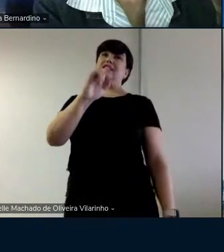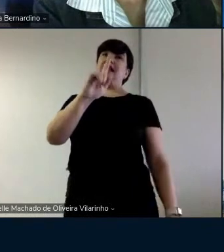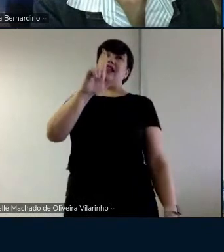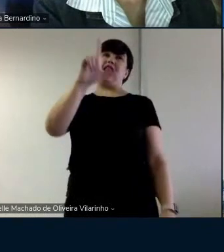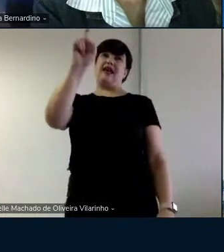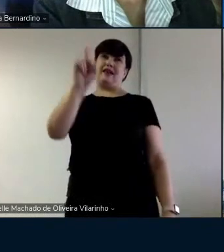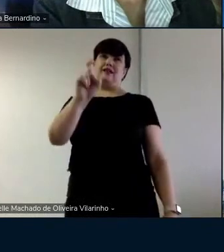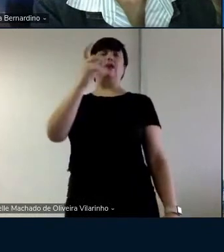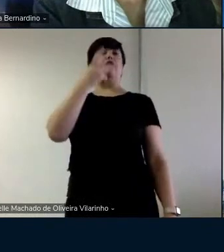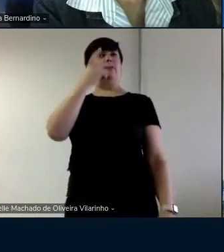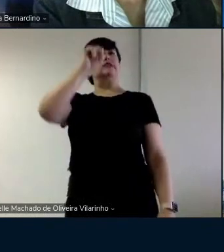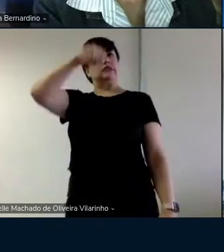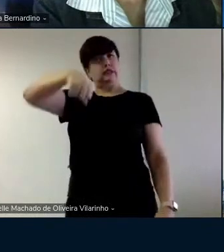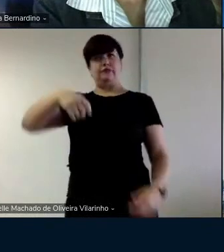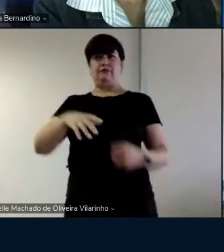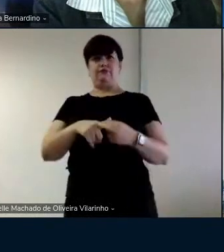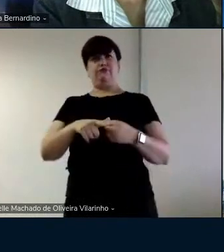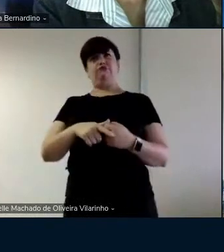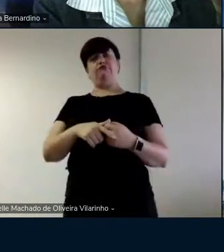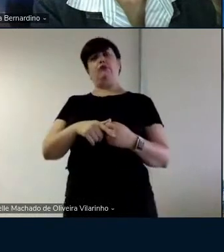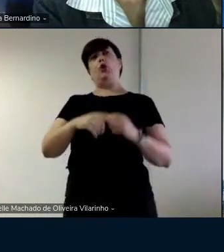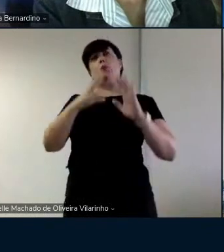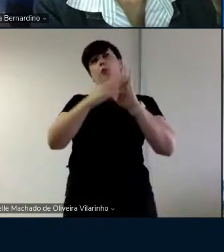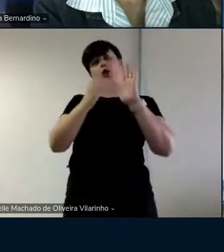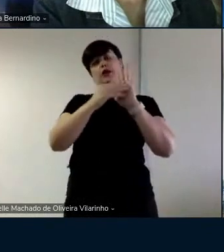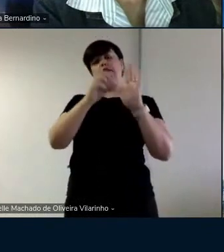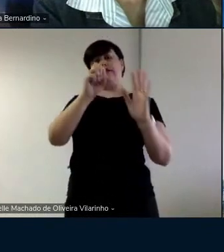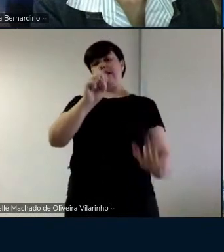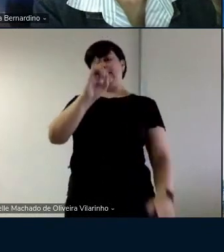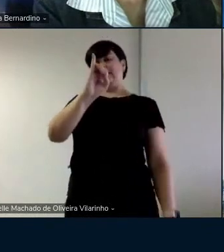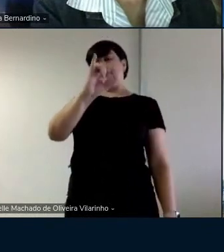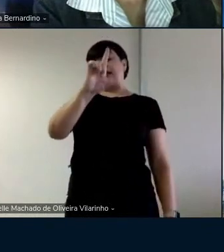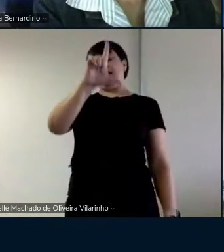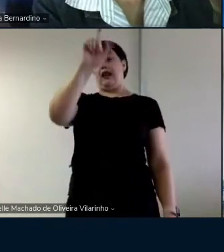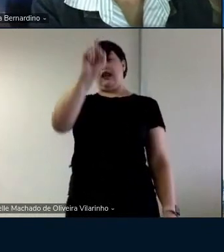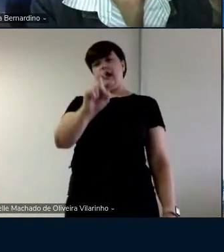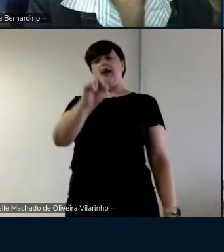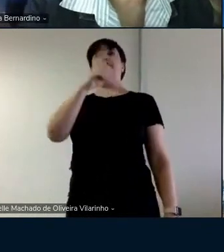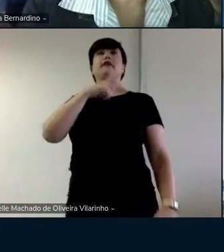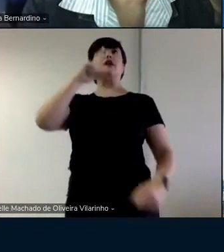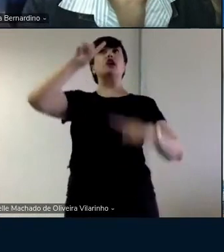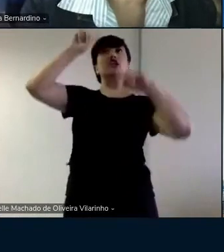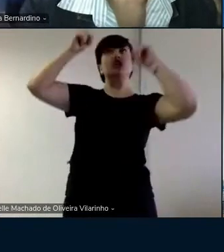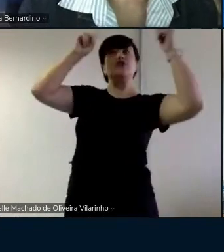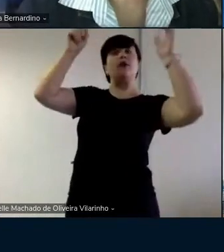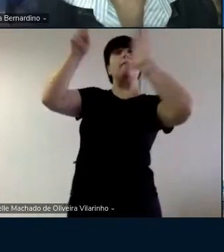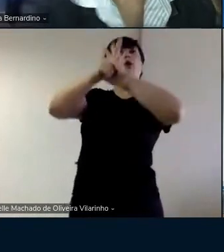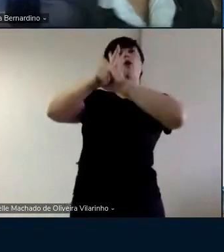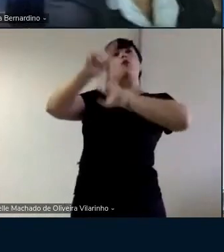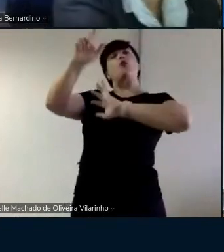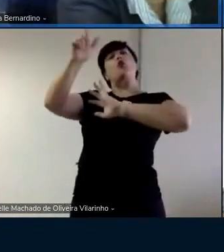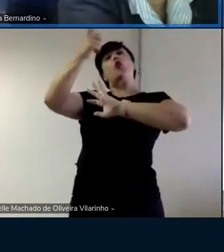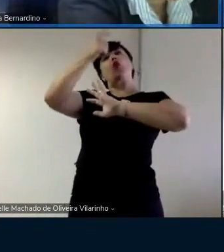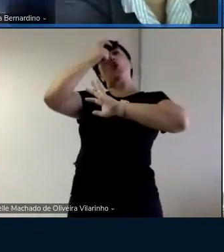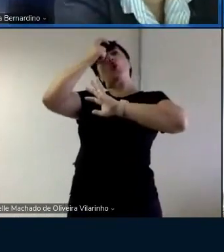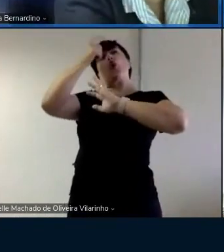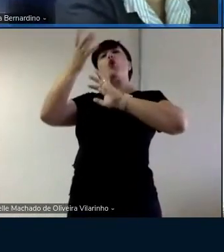ela fala que sim. Não é? No modelo Silex, você tem a criatividade a partir do conhecimento que você tem da